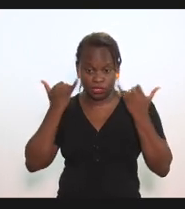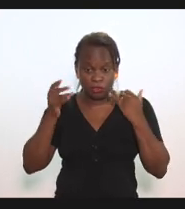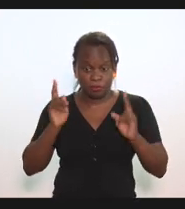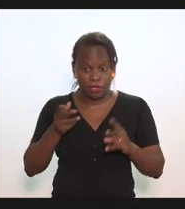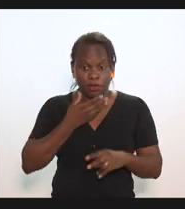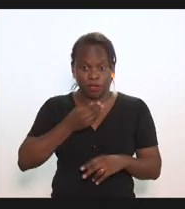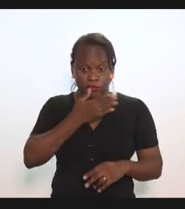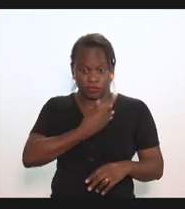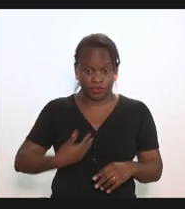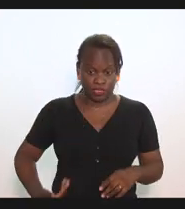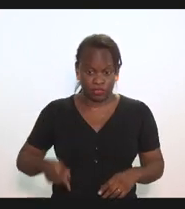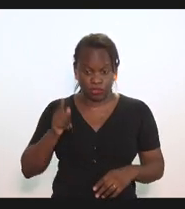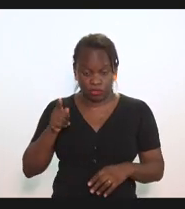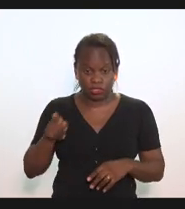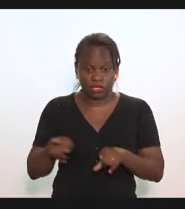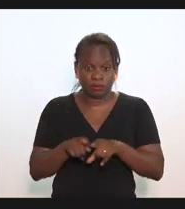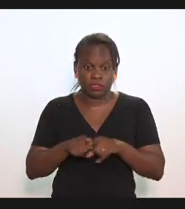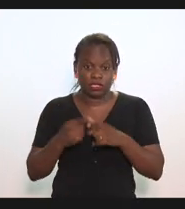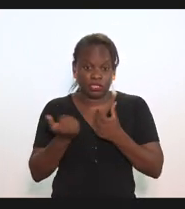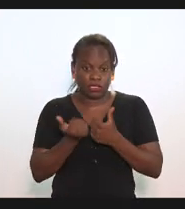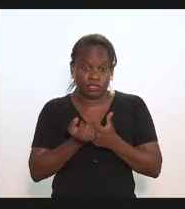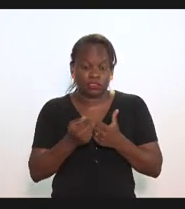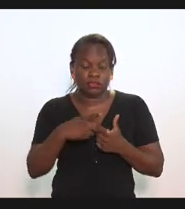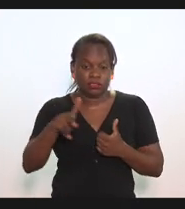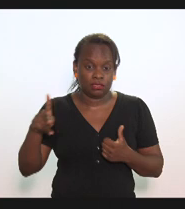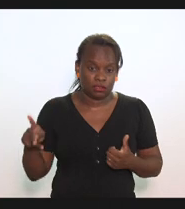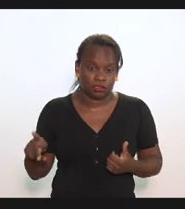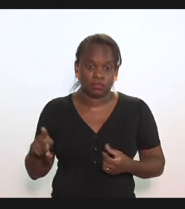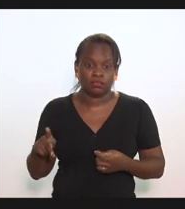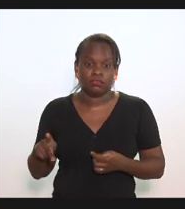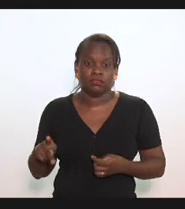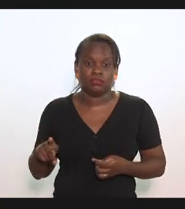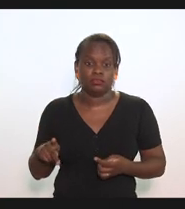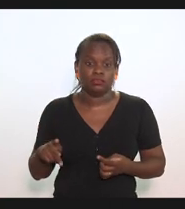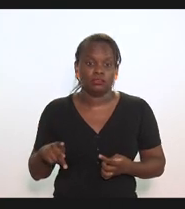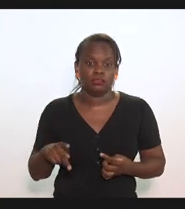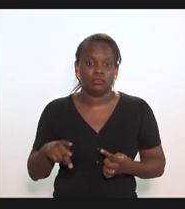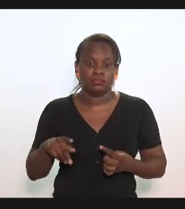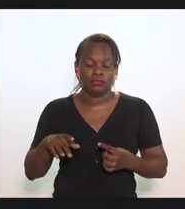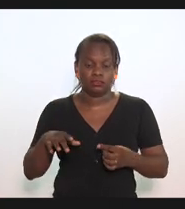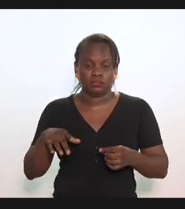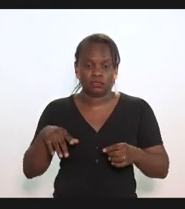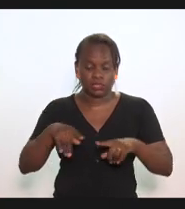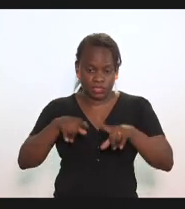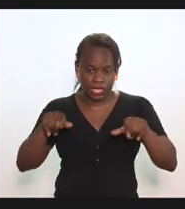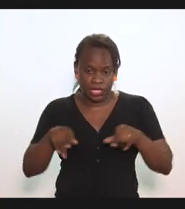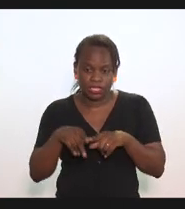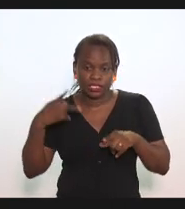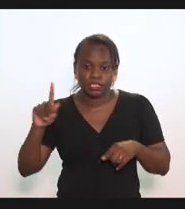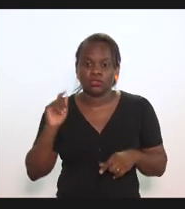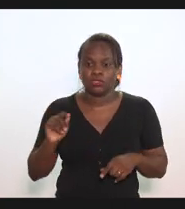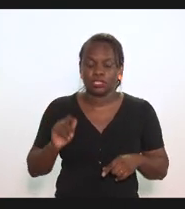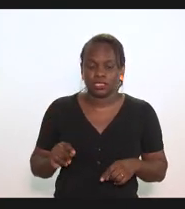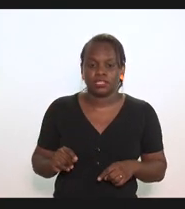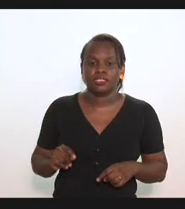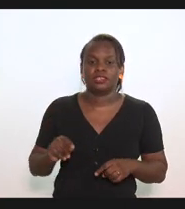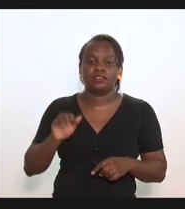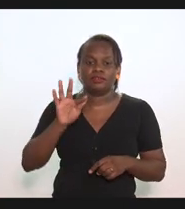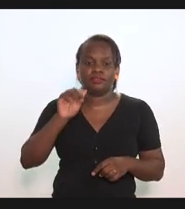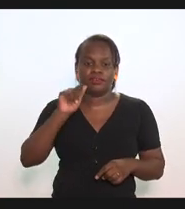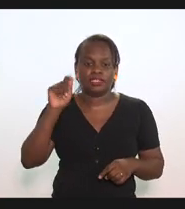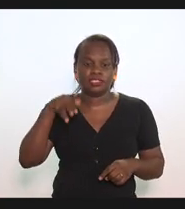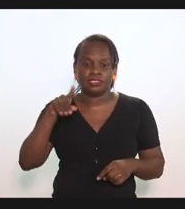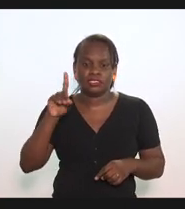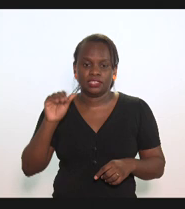governador e pelos assessores do gabinete do governador foi no sentido de que a fazenda